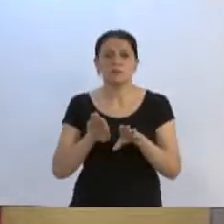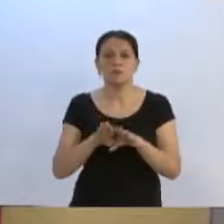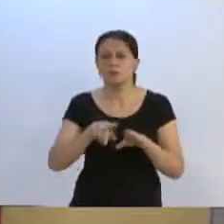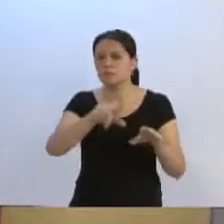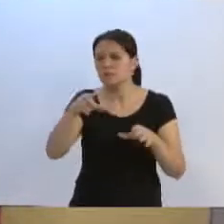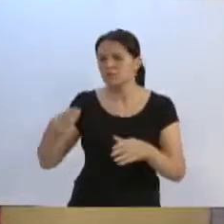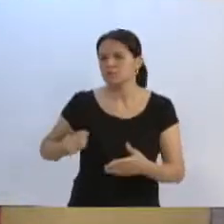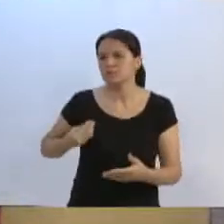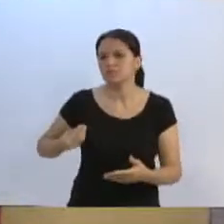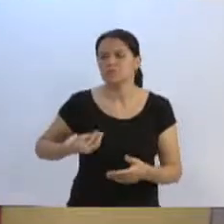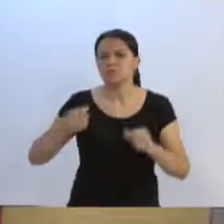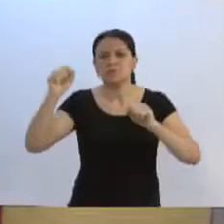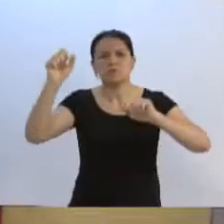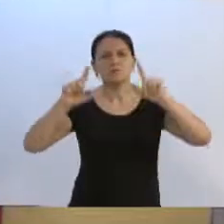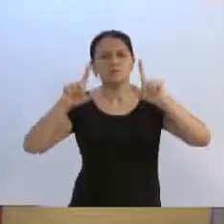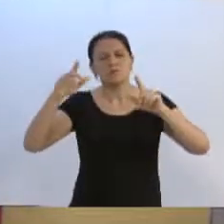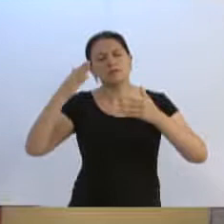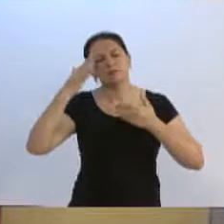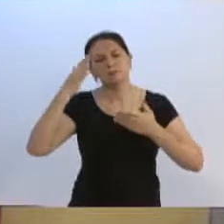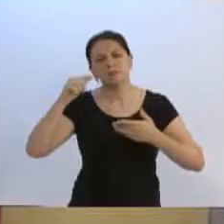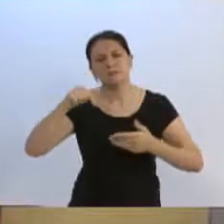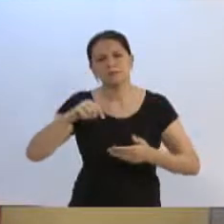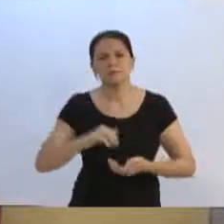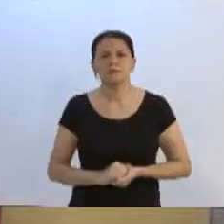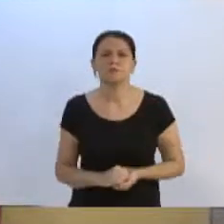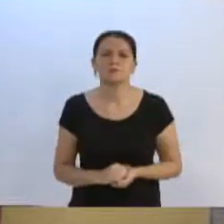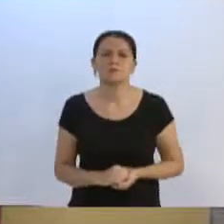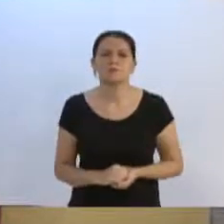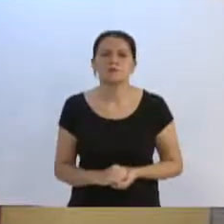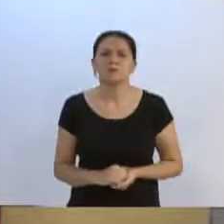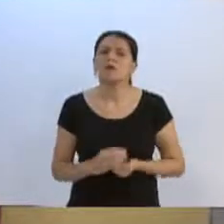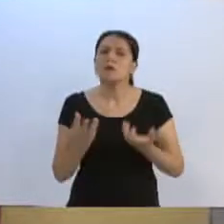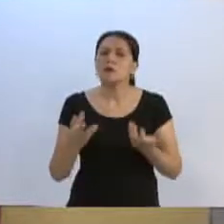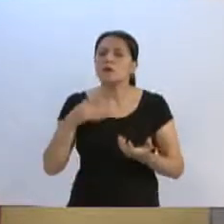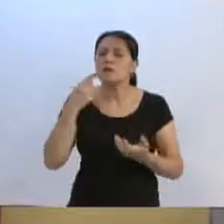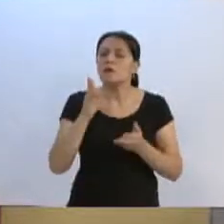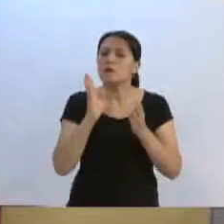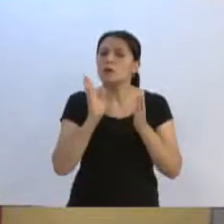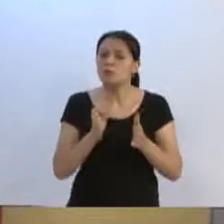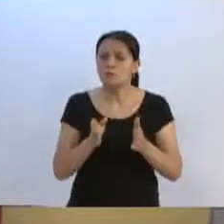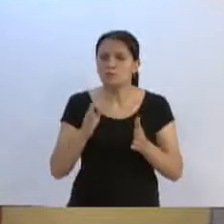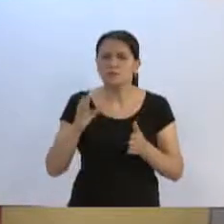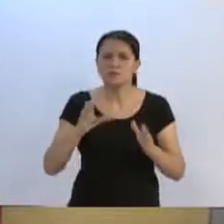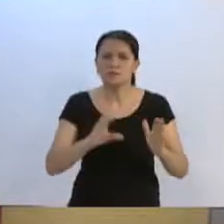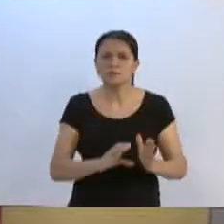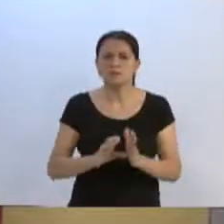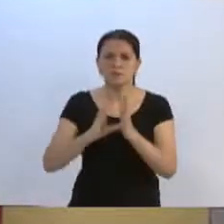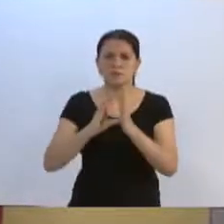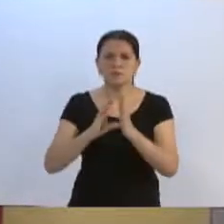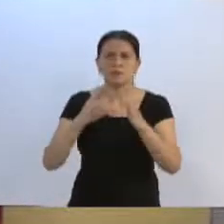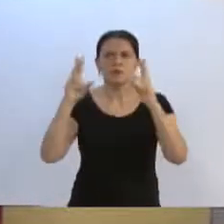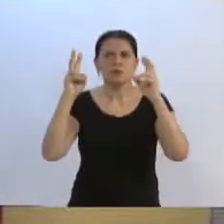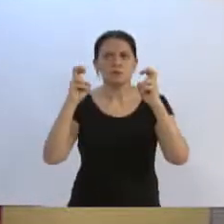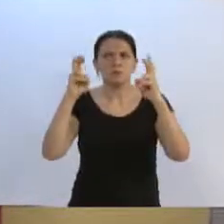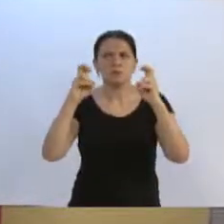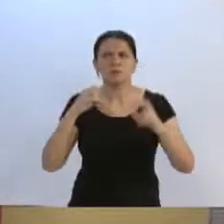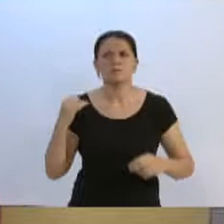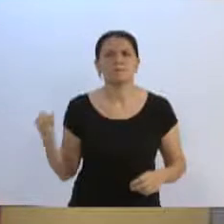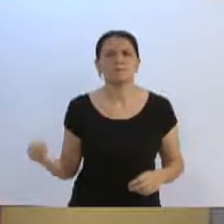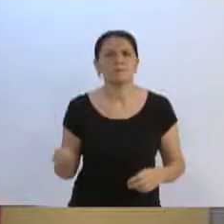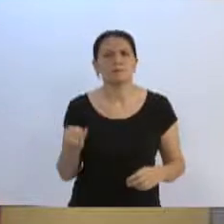plateia a todos que nos assistem, meus cumprimentos. Eu quero falar hoje, vereador Caminha, sobre um tema que é muito importante.